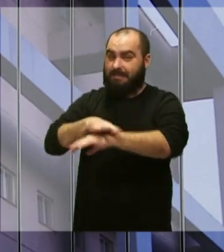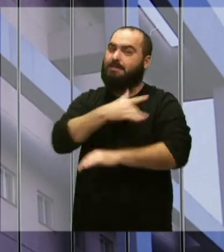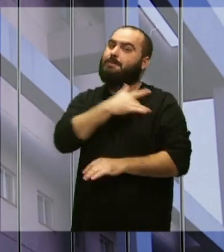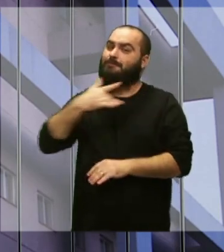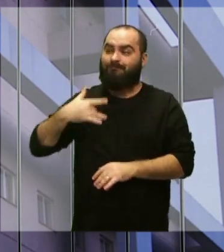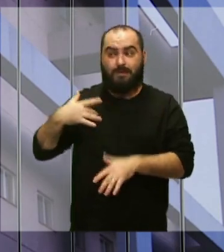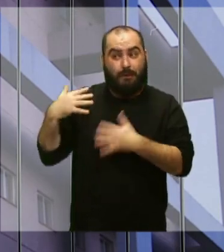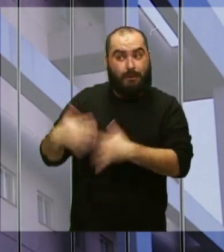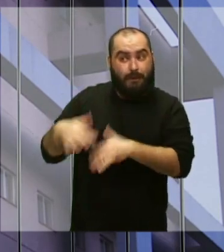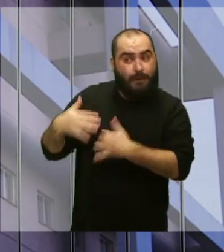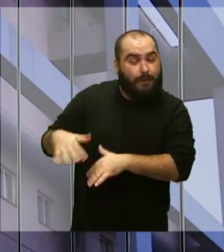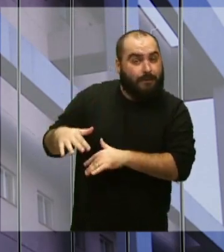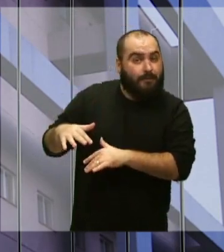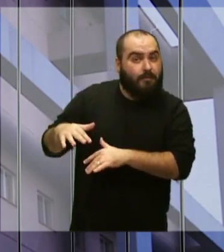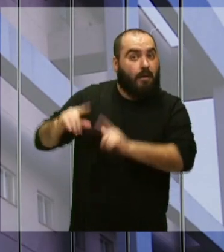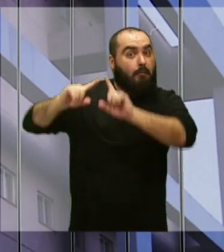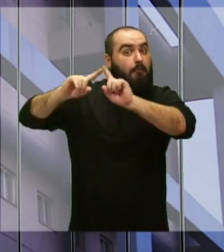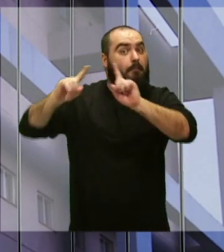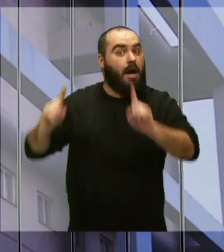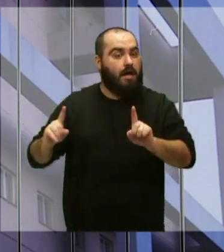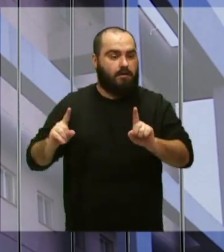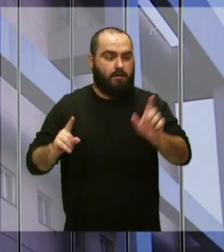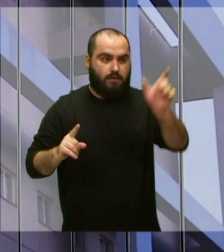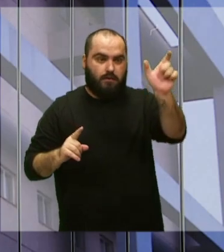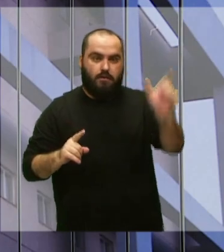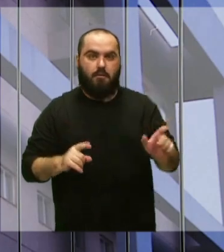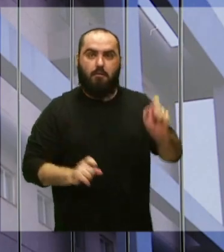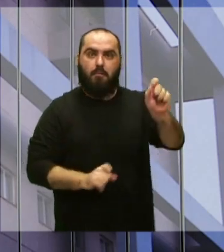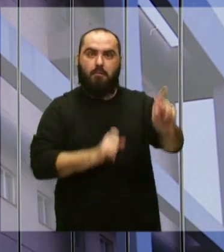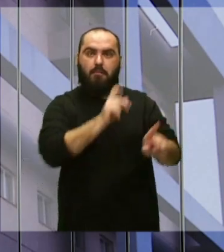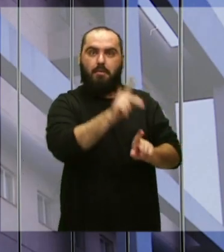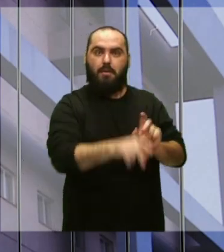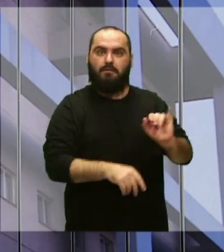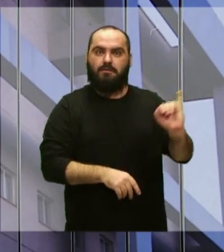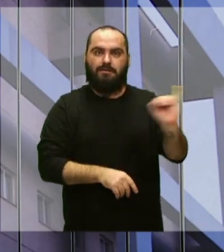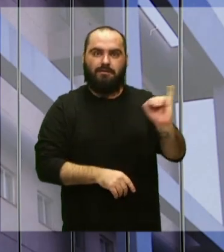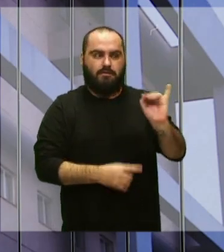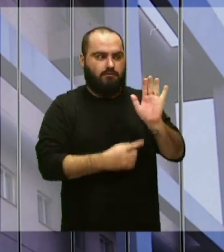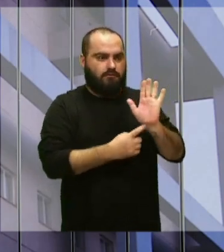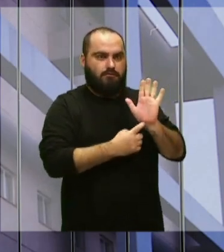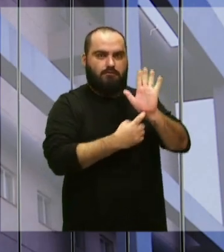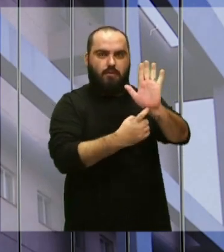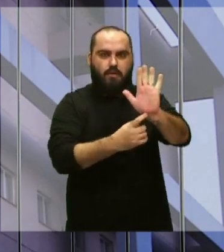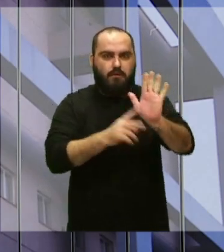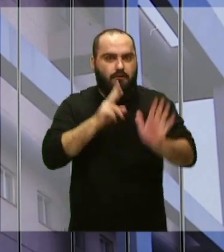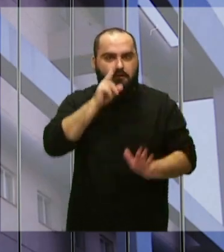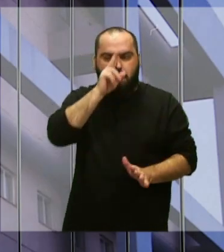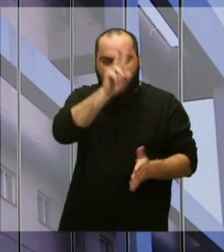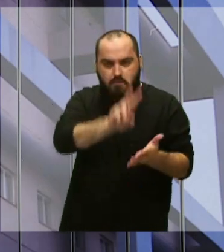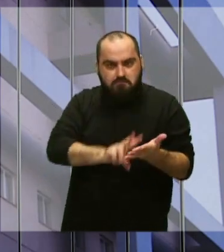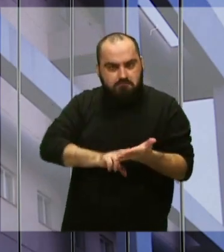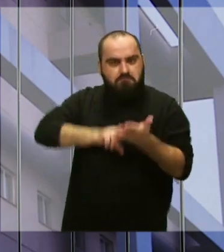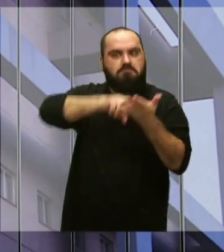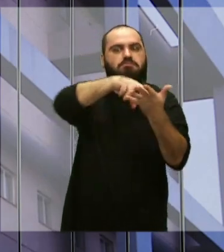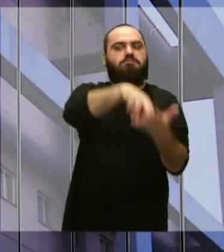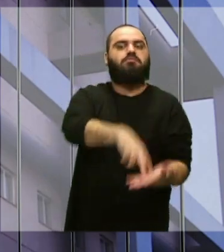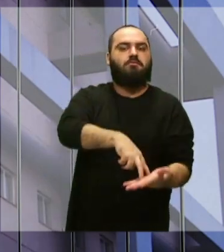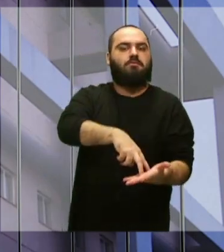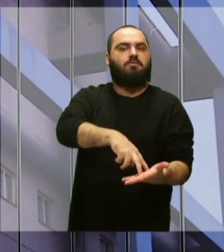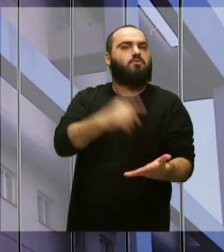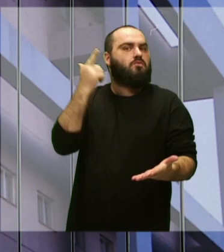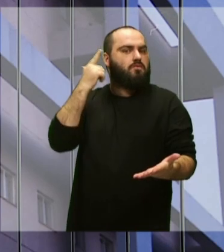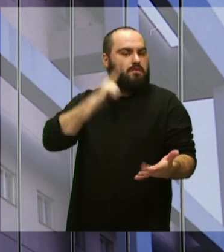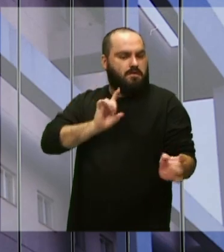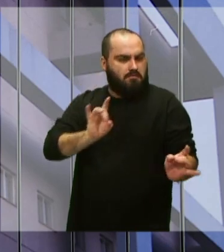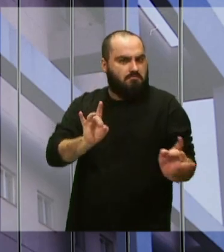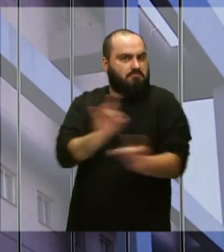saúde. Pois em contrapartida a eles, o itajaiense mostra sua força, mostra sua resiliência para vencer qualquer